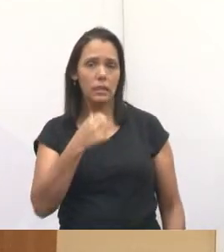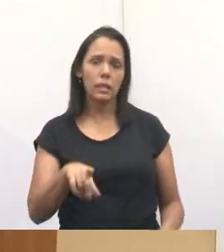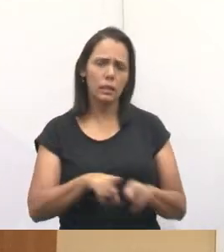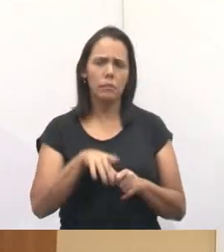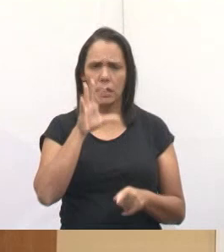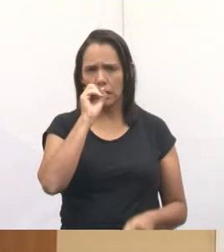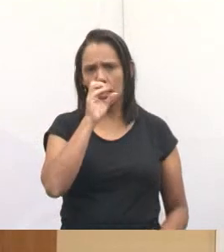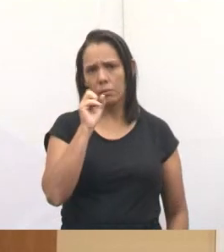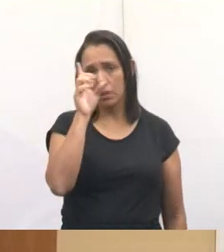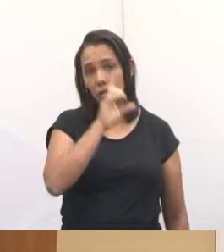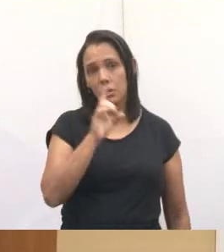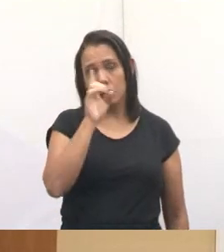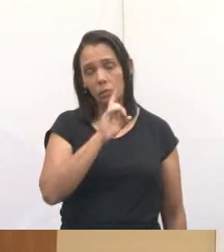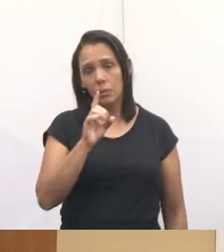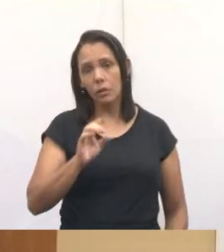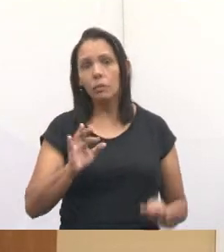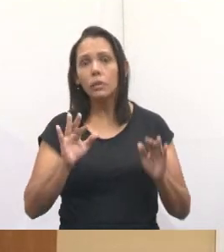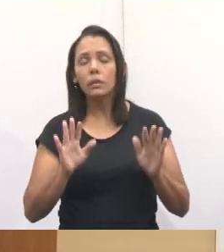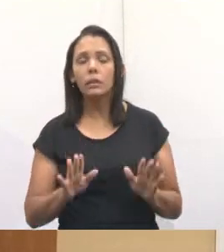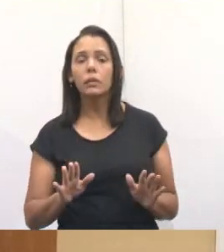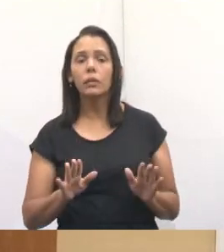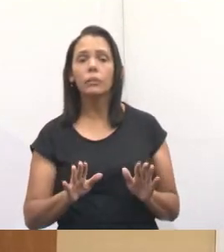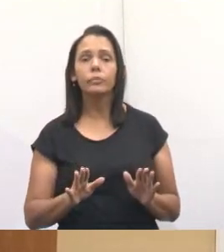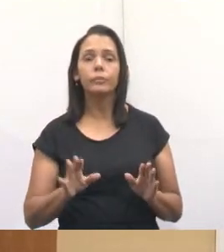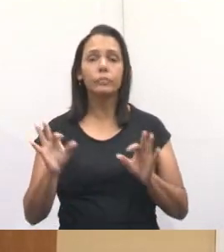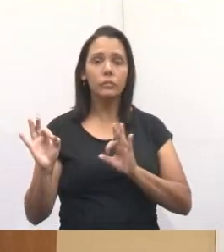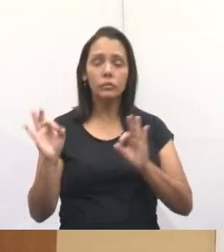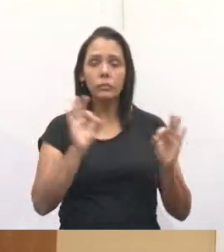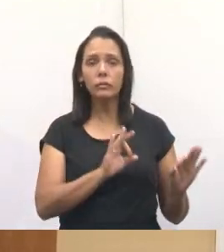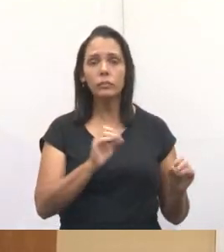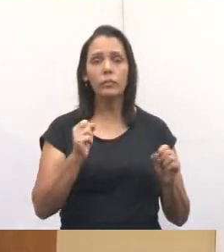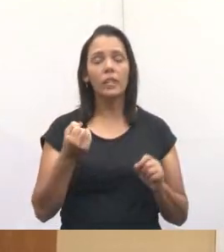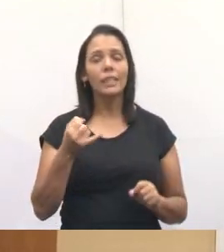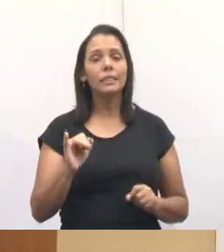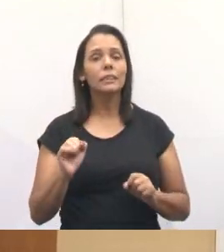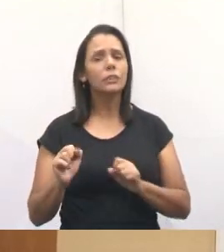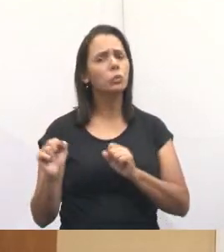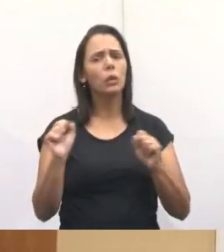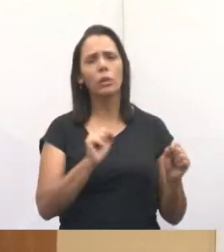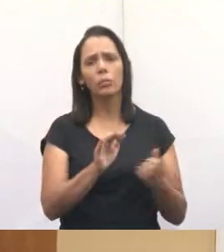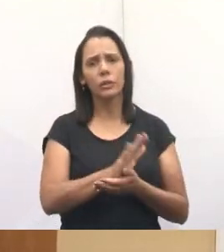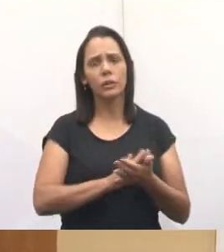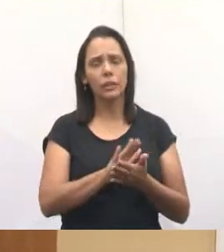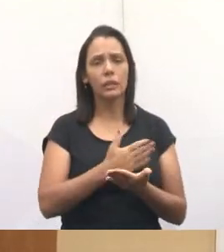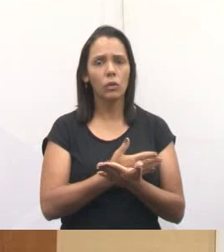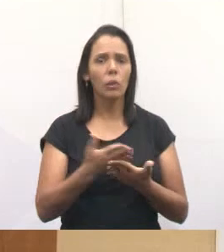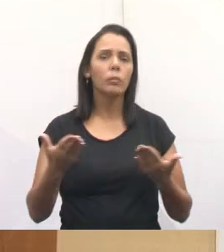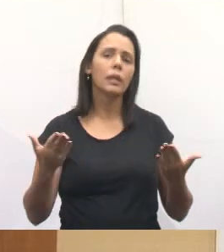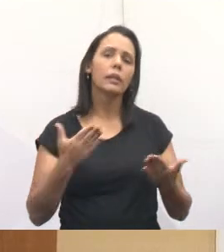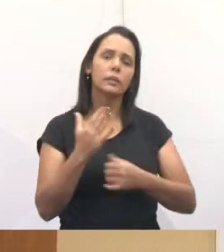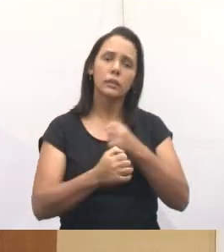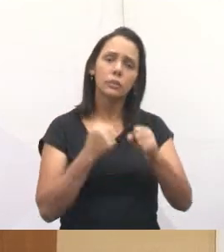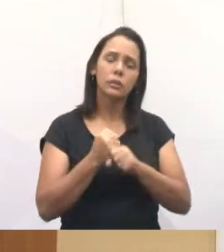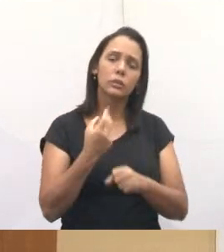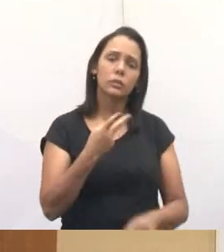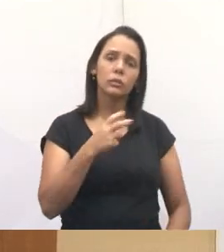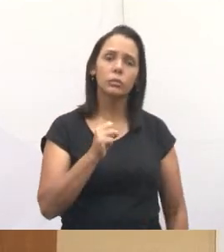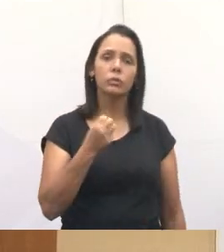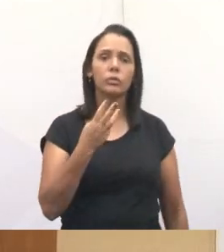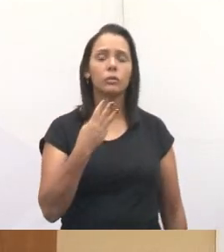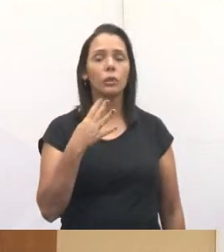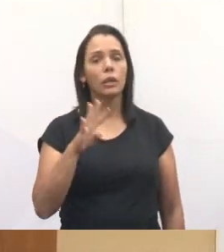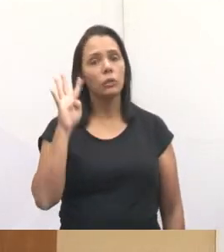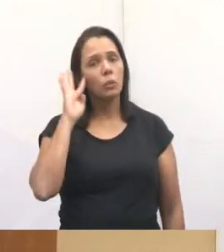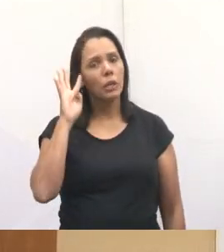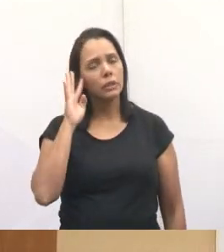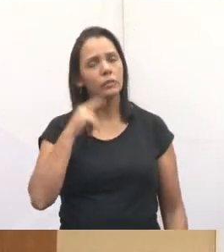também, tá? Então, por favor, gente, acompanhe. Se você não acompanha até agora, acompanhe a partir de 2h24, todas as quartas-feiras, o trabalho